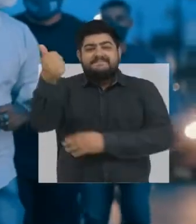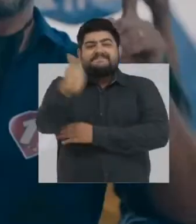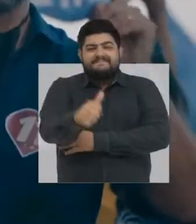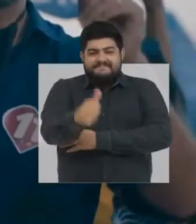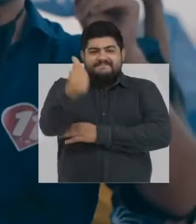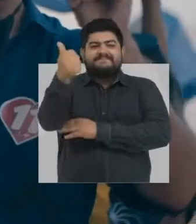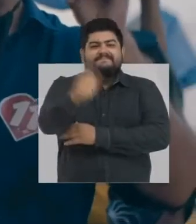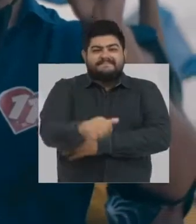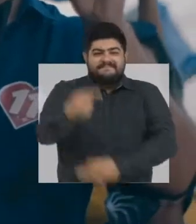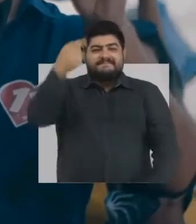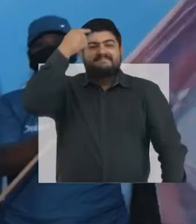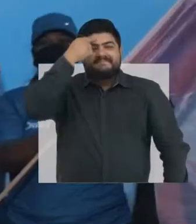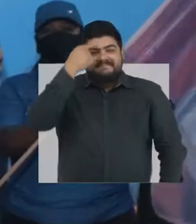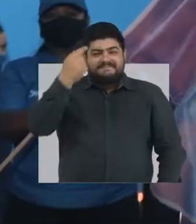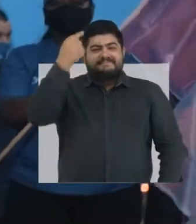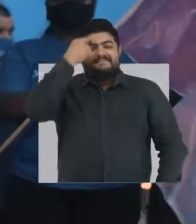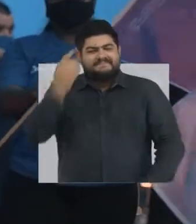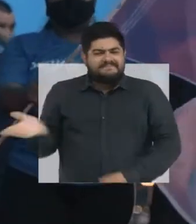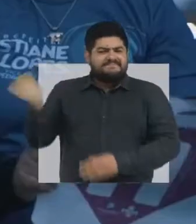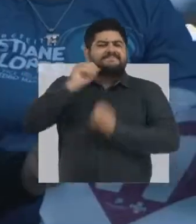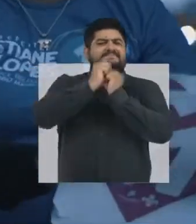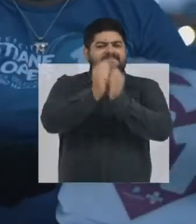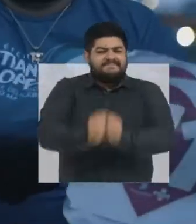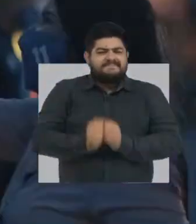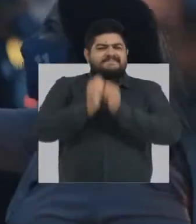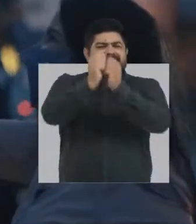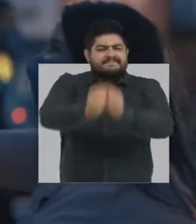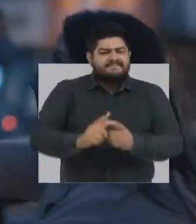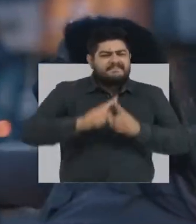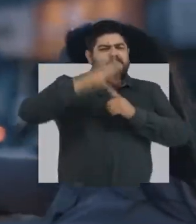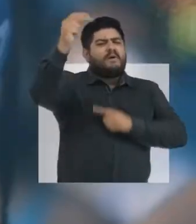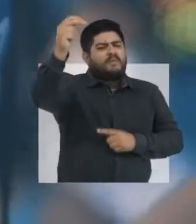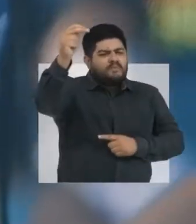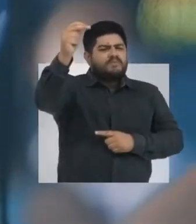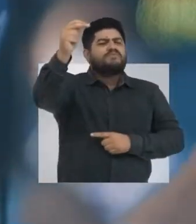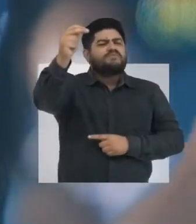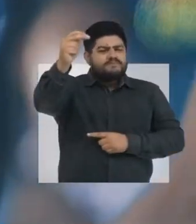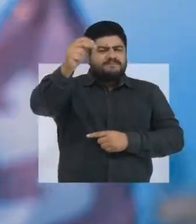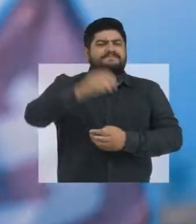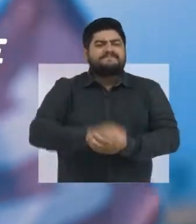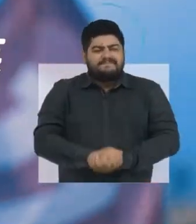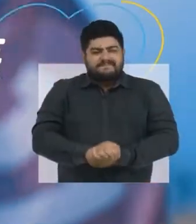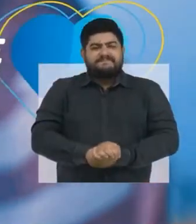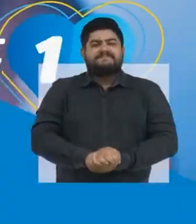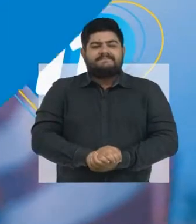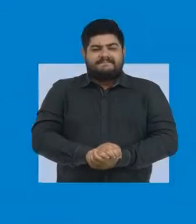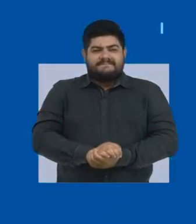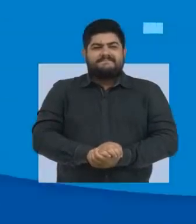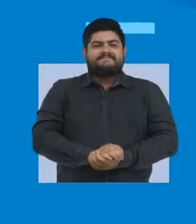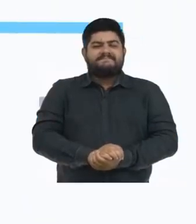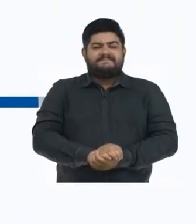onze na cabeça. Vem com a gente. Onze para vencer.